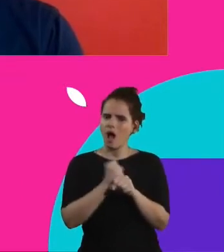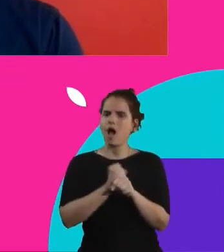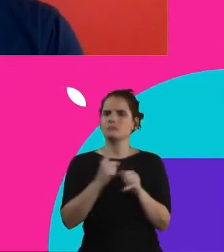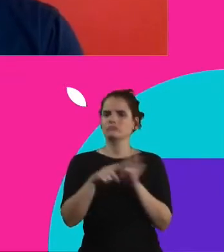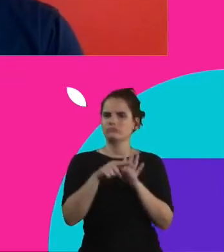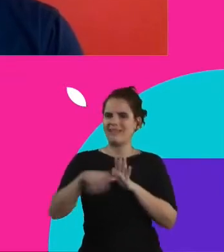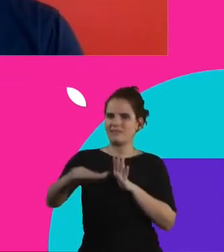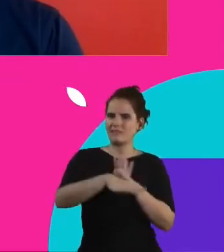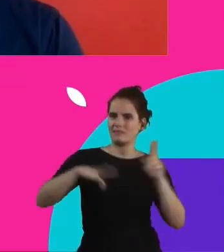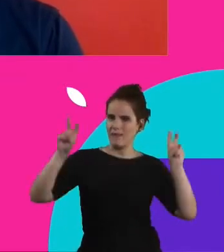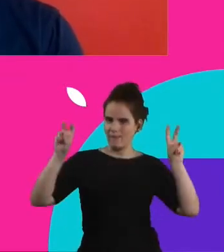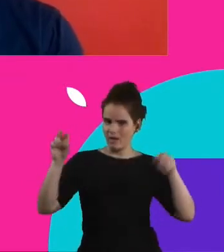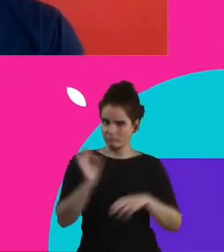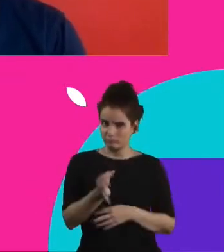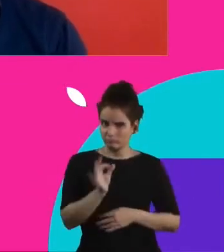também nessa temática.